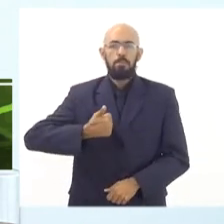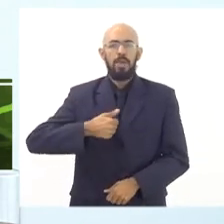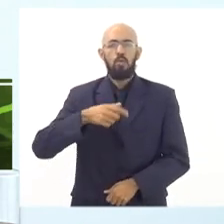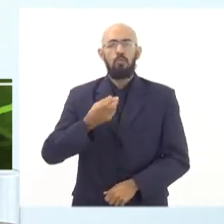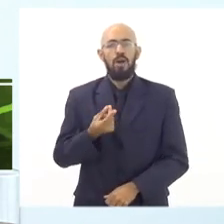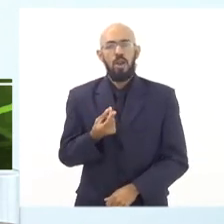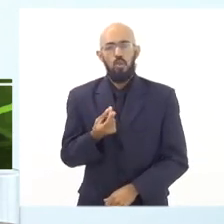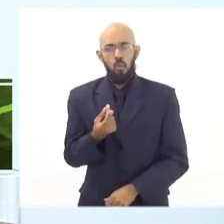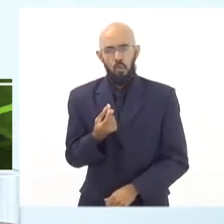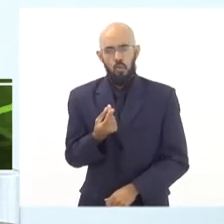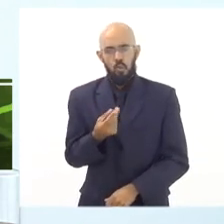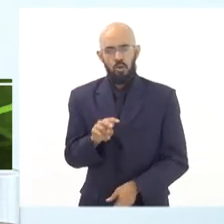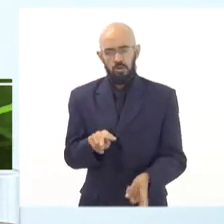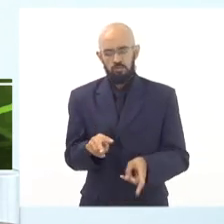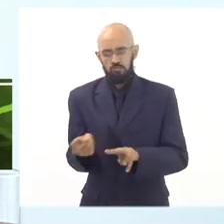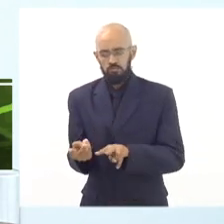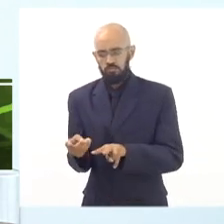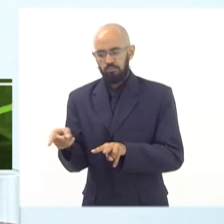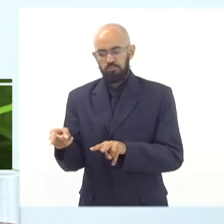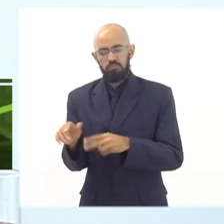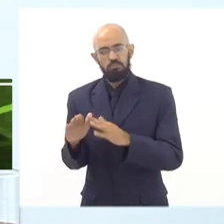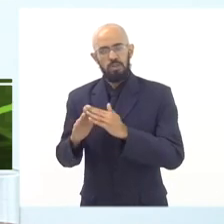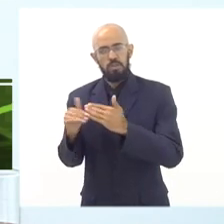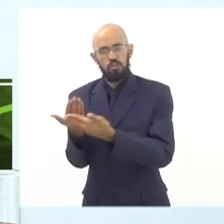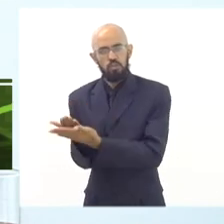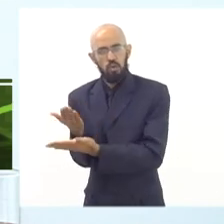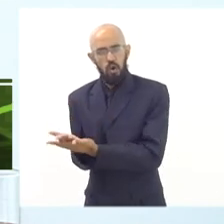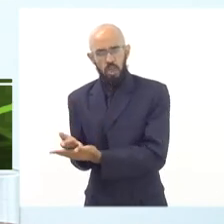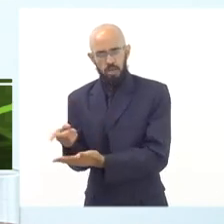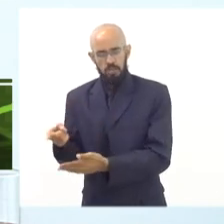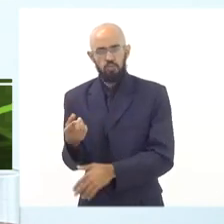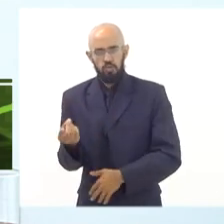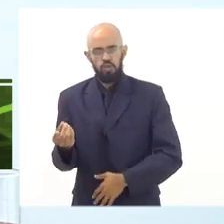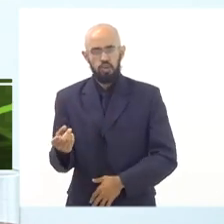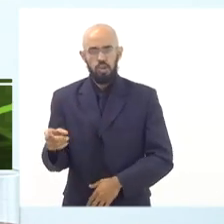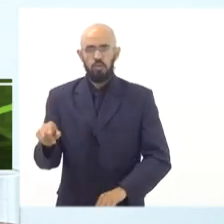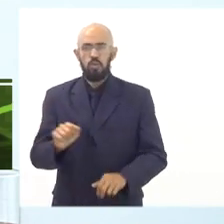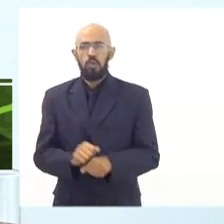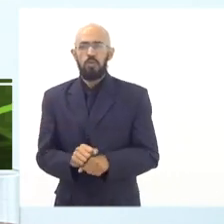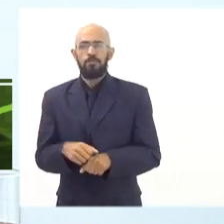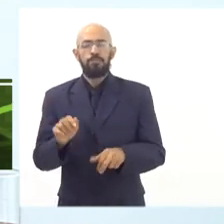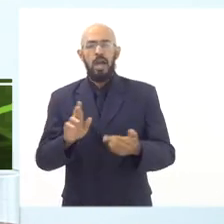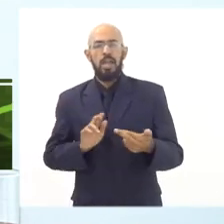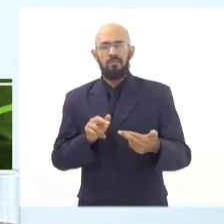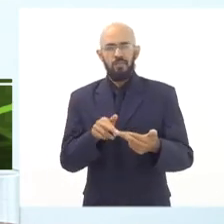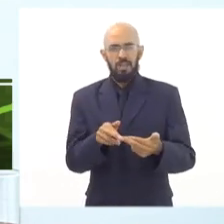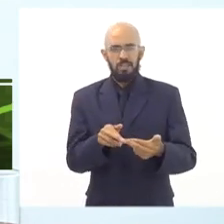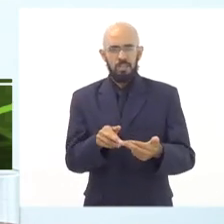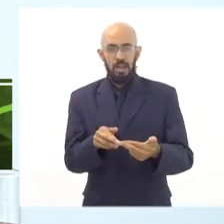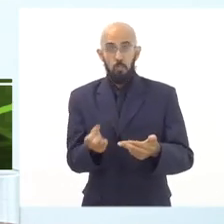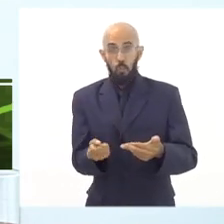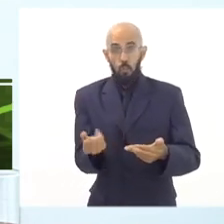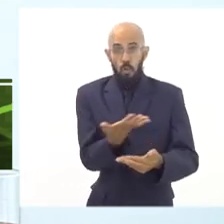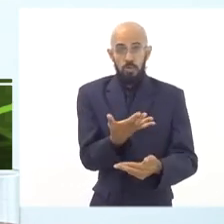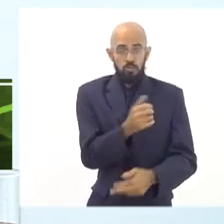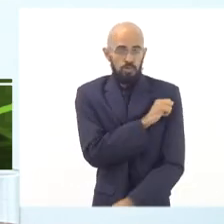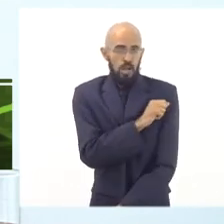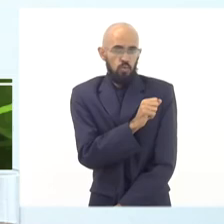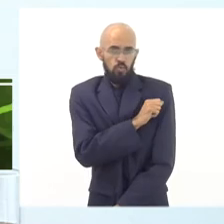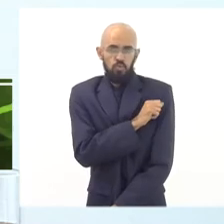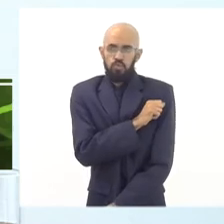repassado para as escolas. A gente recebeu relato de várias escolas de que tanto a referência do número de alunos ainda não